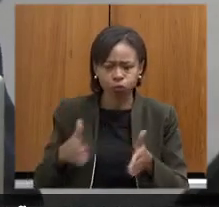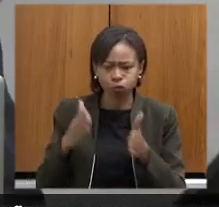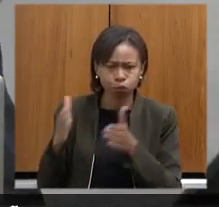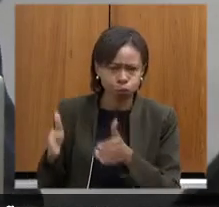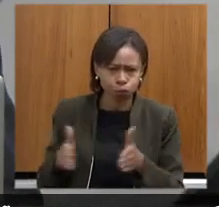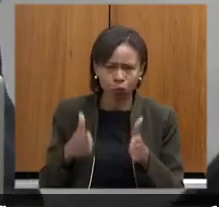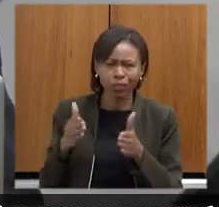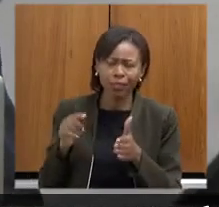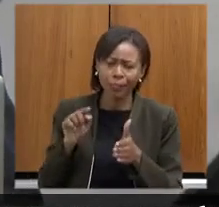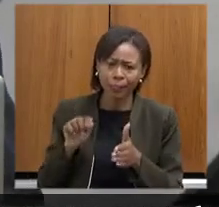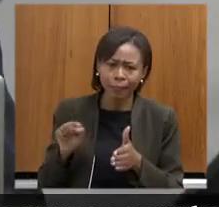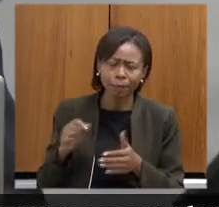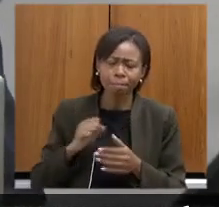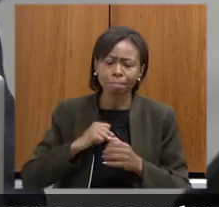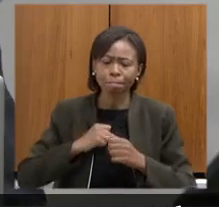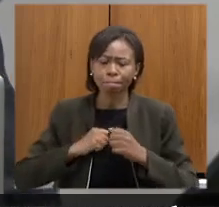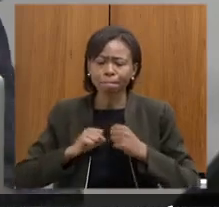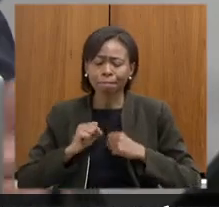uma